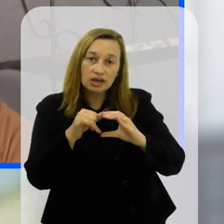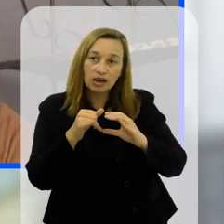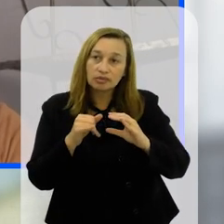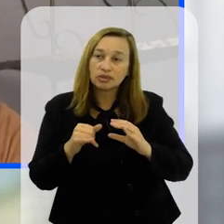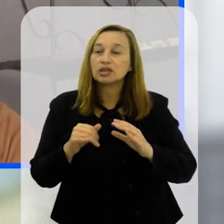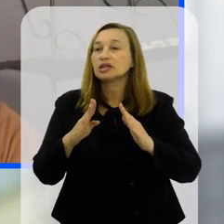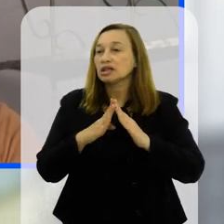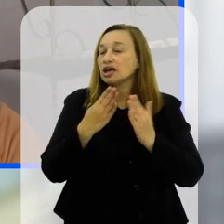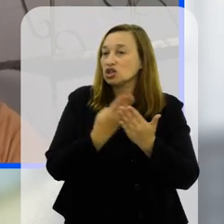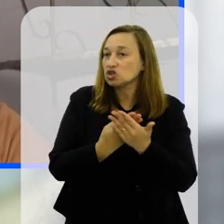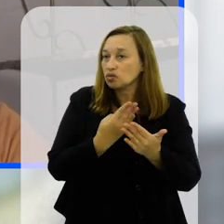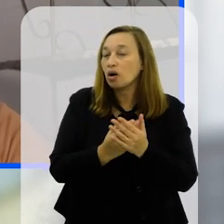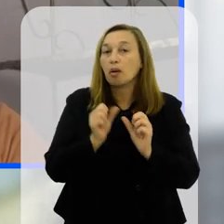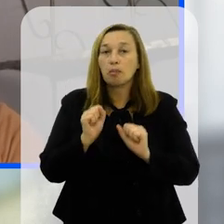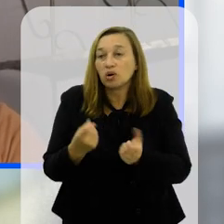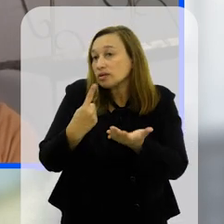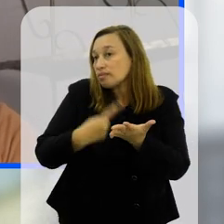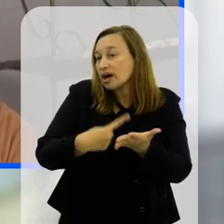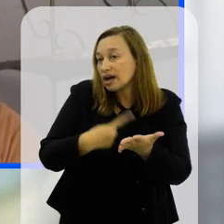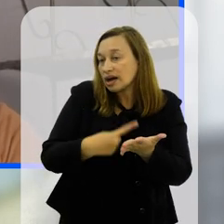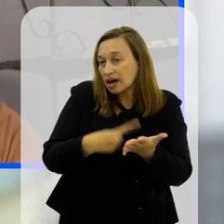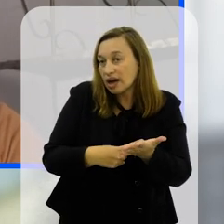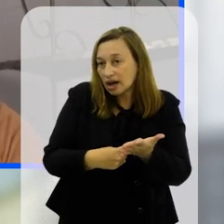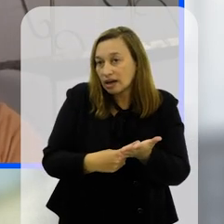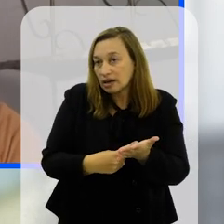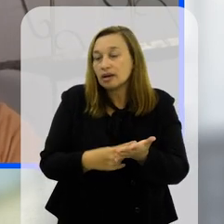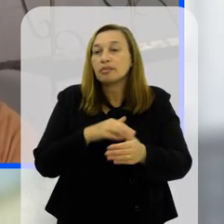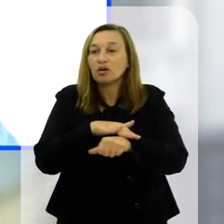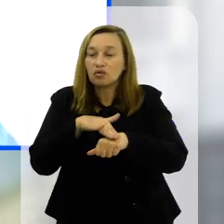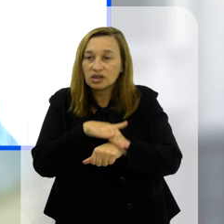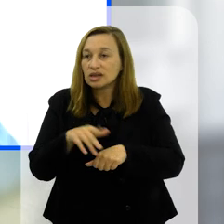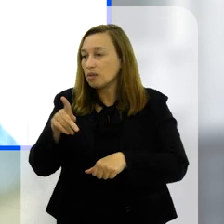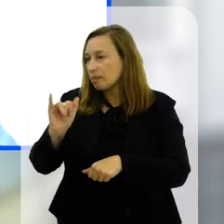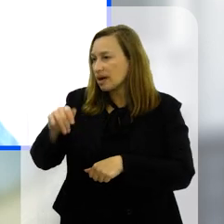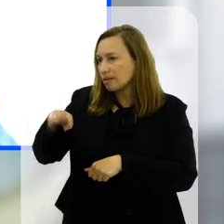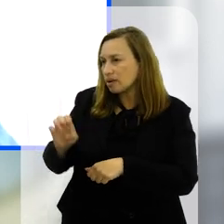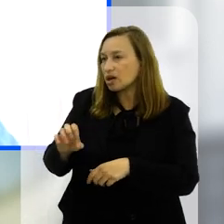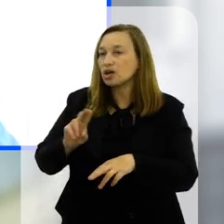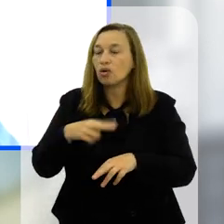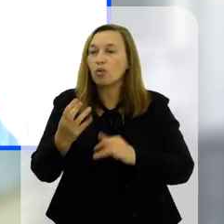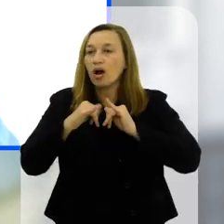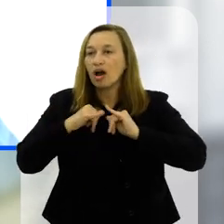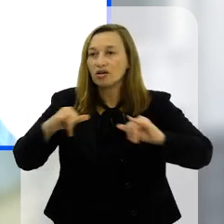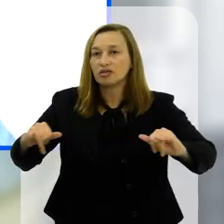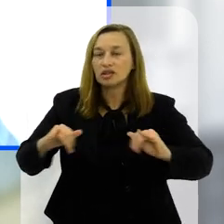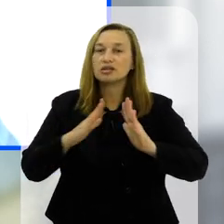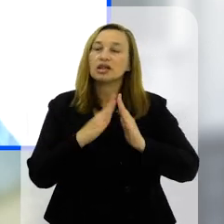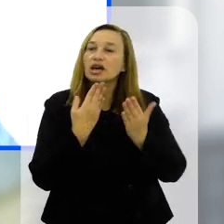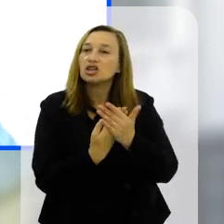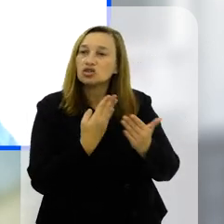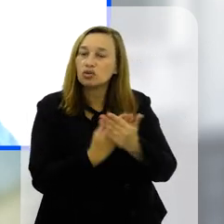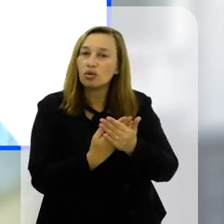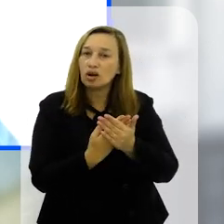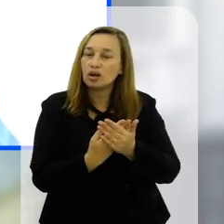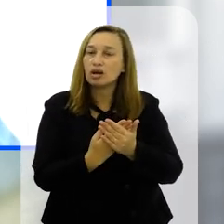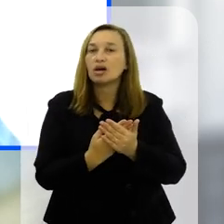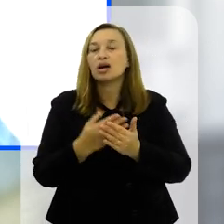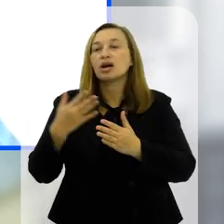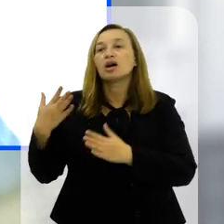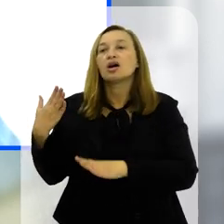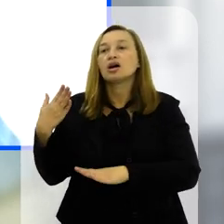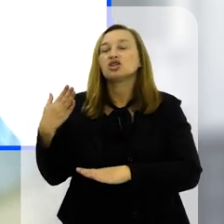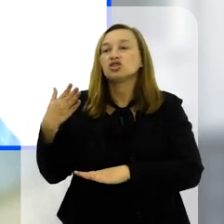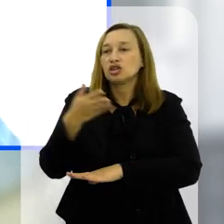nossa que as famílias podem fazer agendamentos mandar WhatsApp ali também pra poder mandar algum aviso pra escola então pra favorecer também esse contato